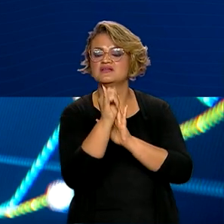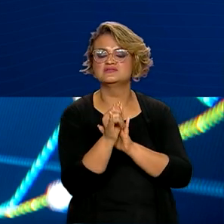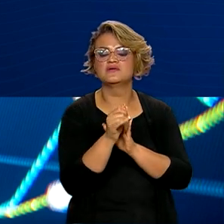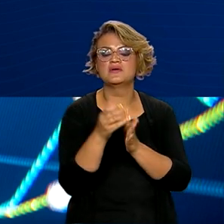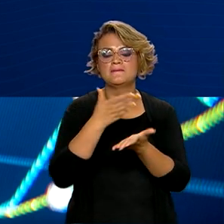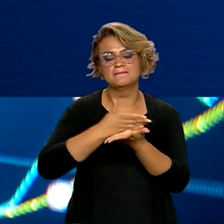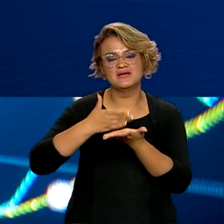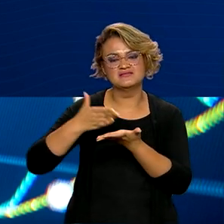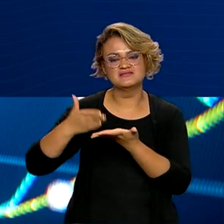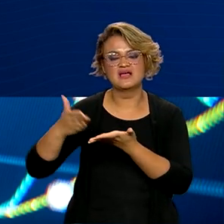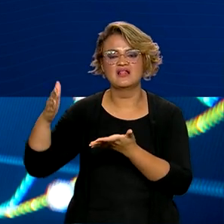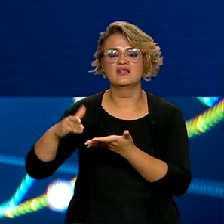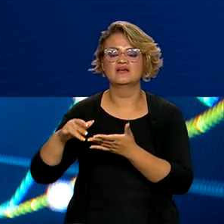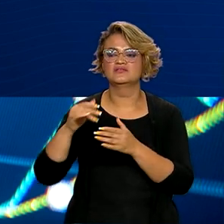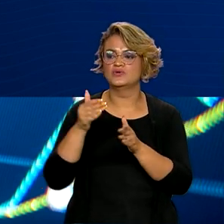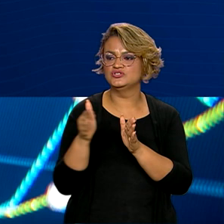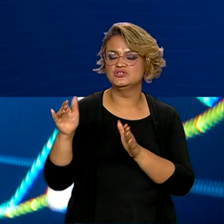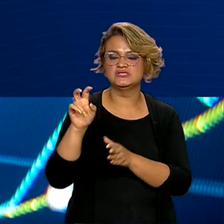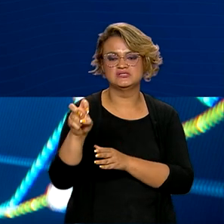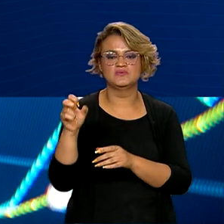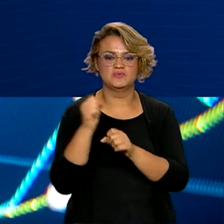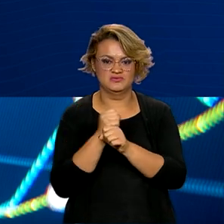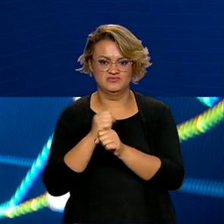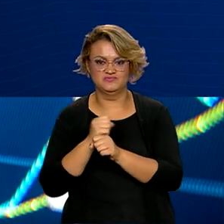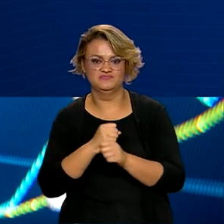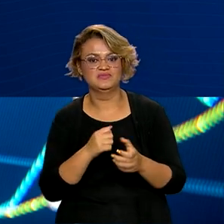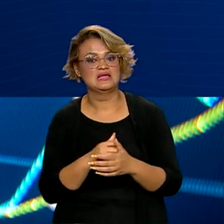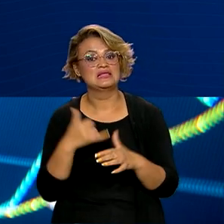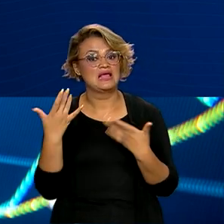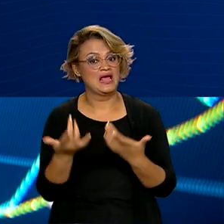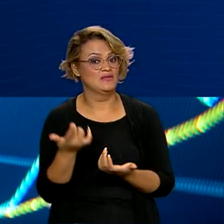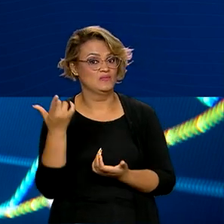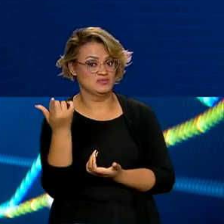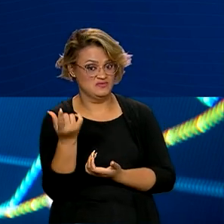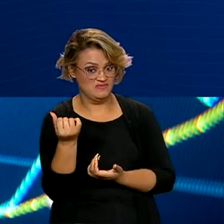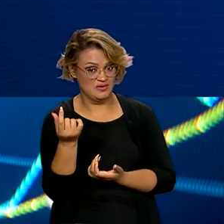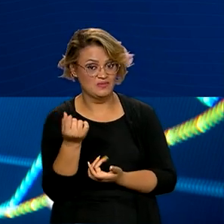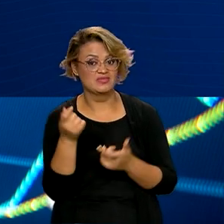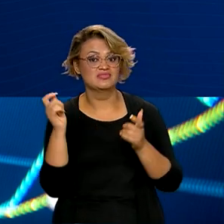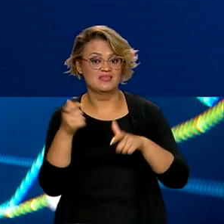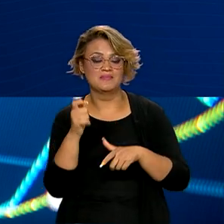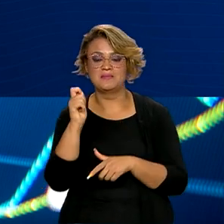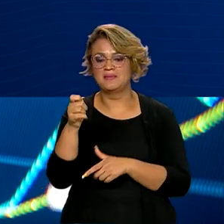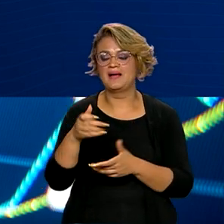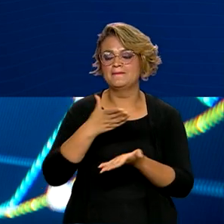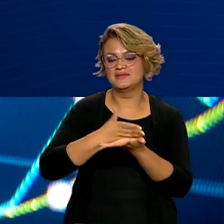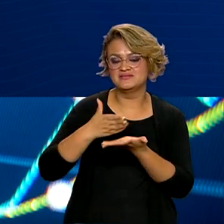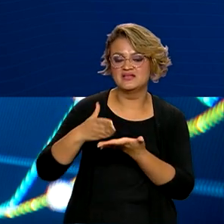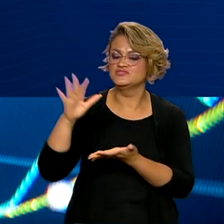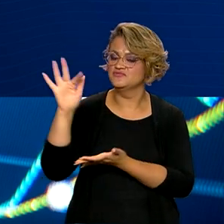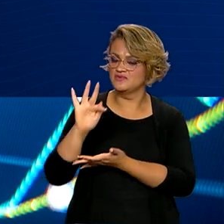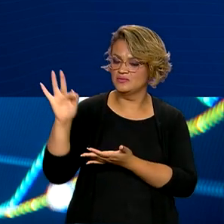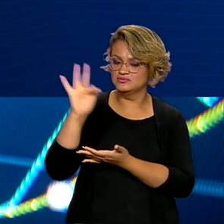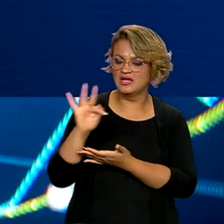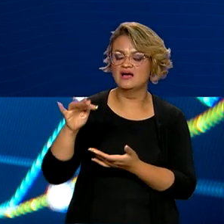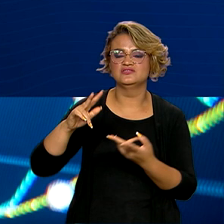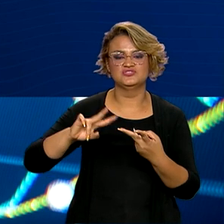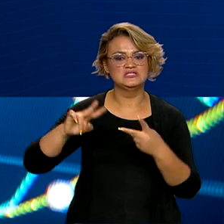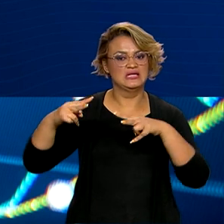parcelas mensais durante 5 anos. Com esse valor, é possível pagar mensalidades de faculdade,